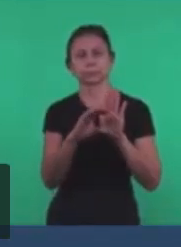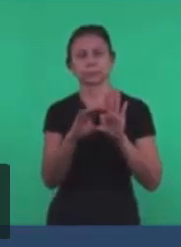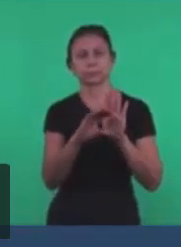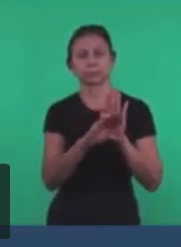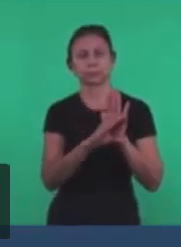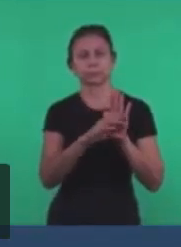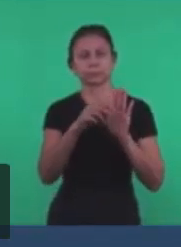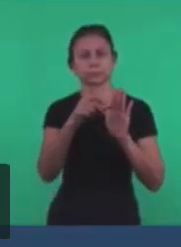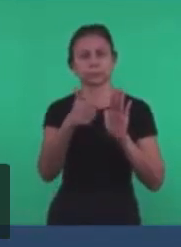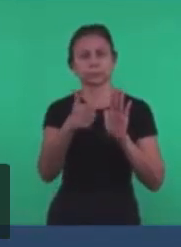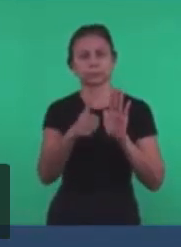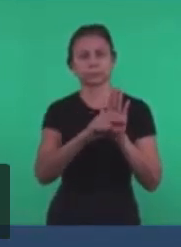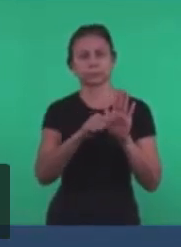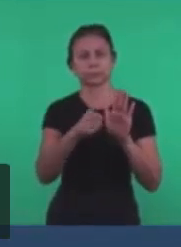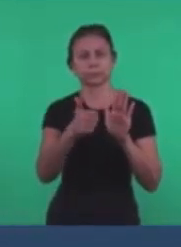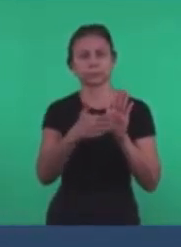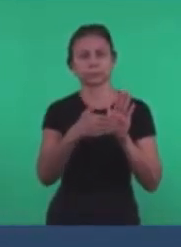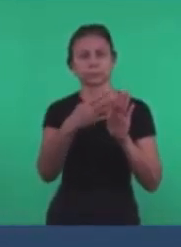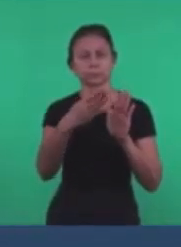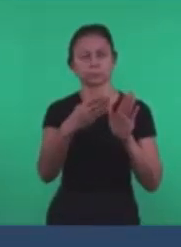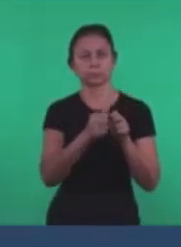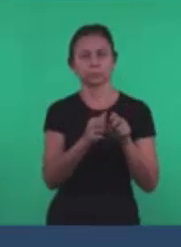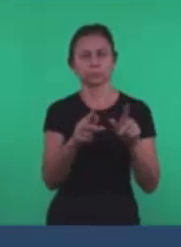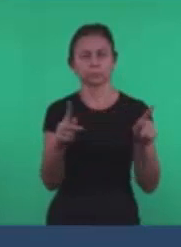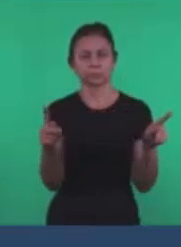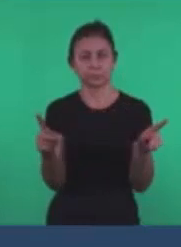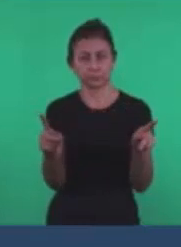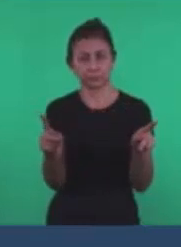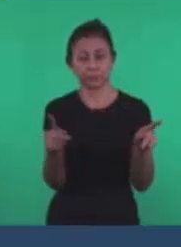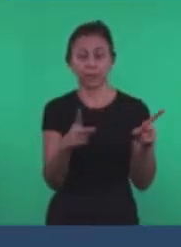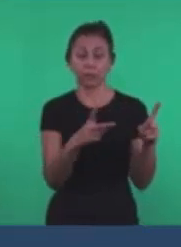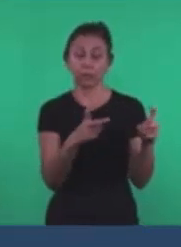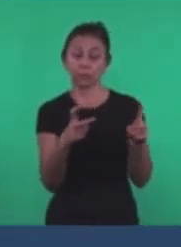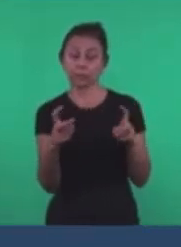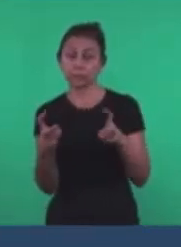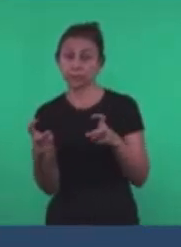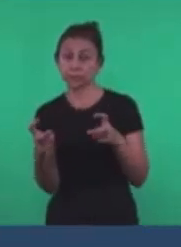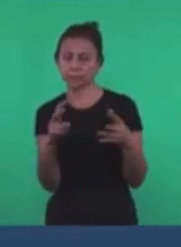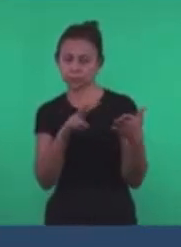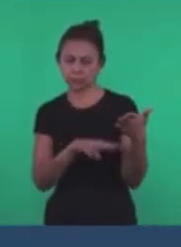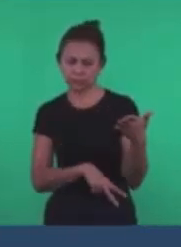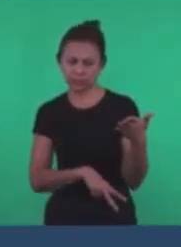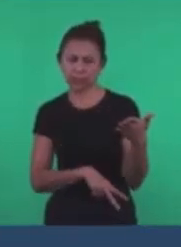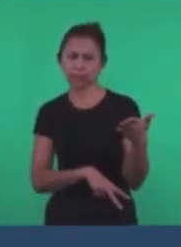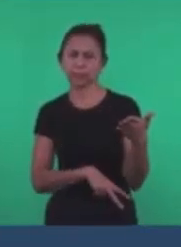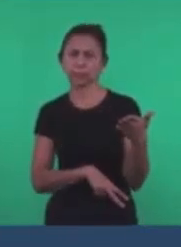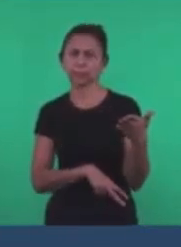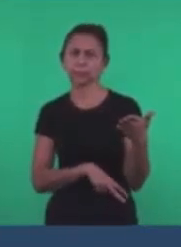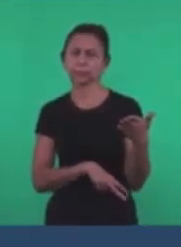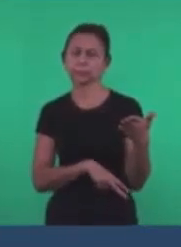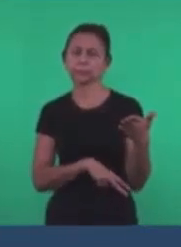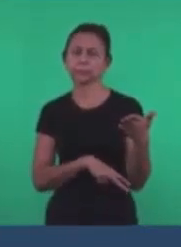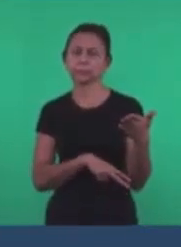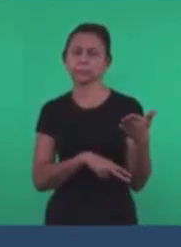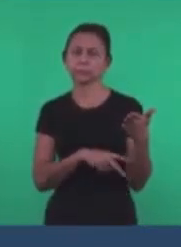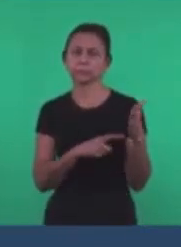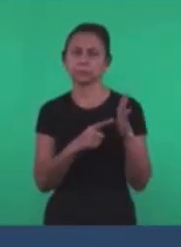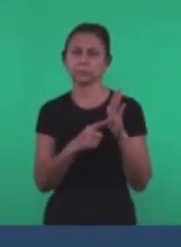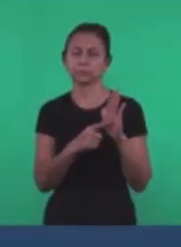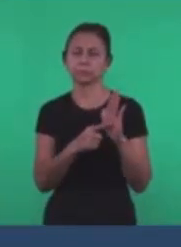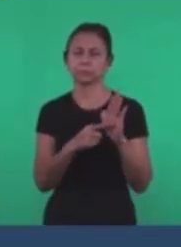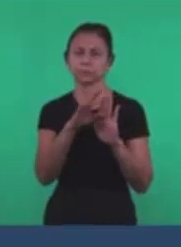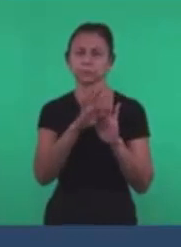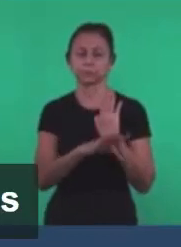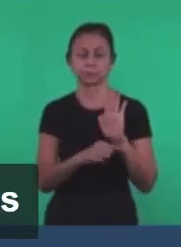do livro Do de Apocalipse Então os irmãos vão encontrar lá Nesse texto Citar esse texto Para encontrar lá